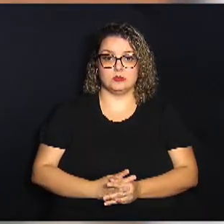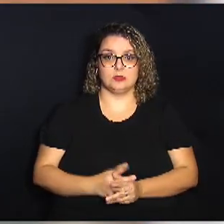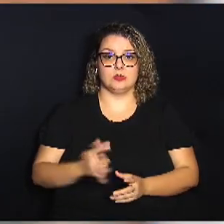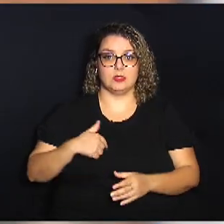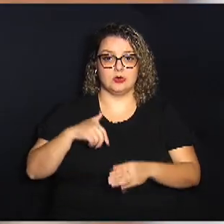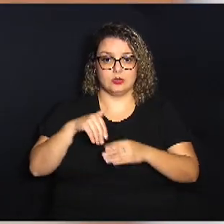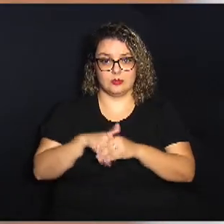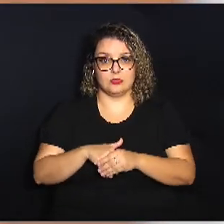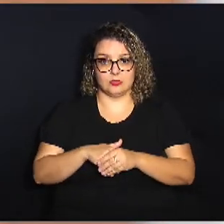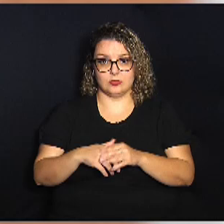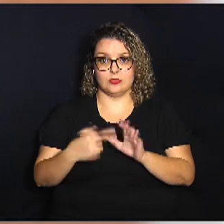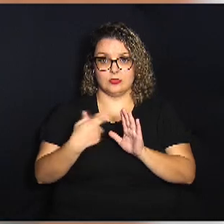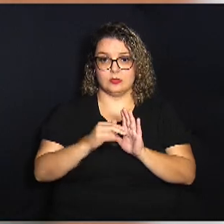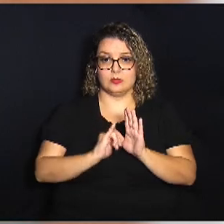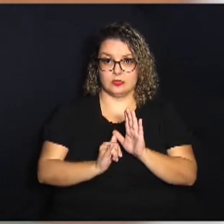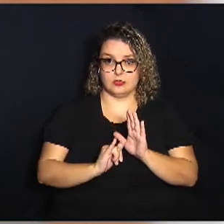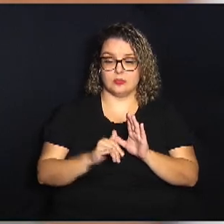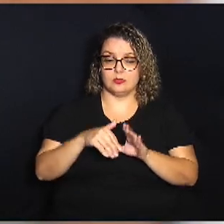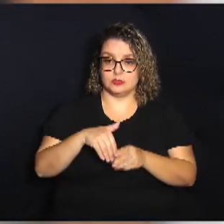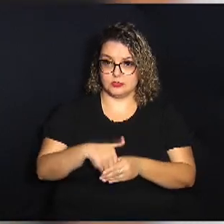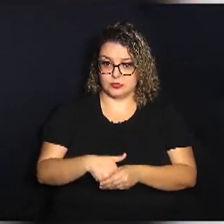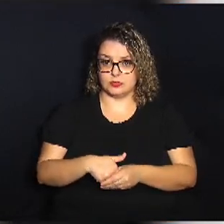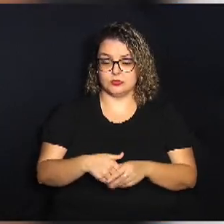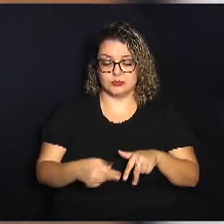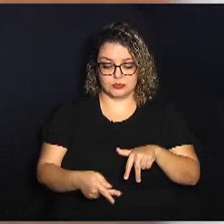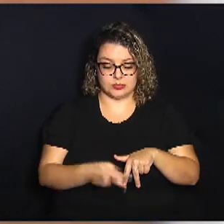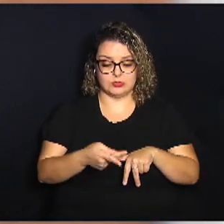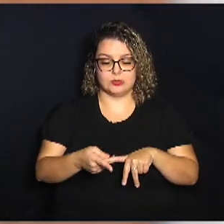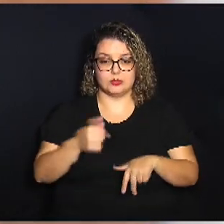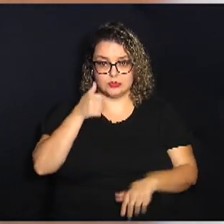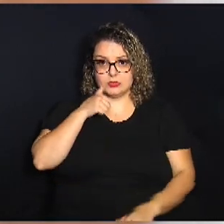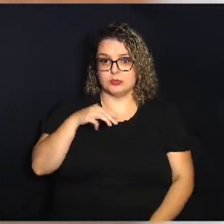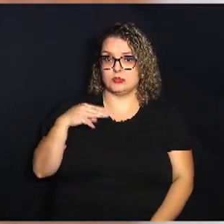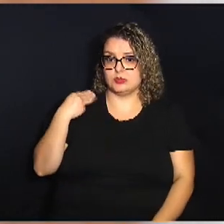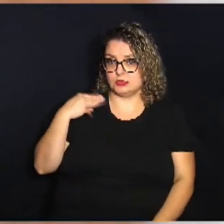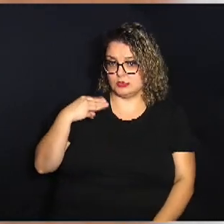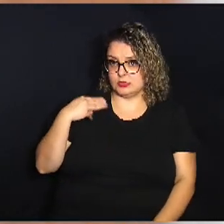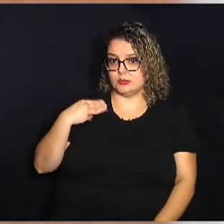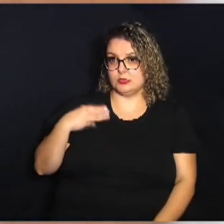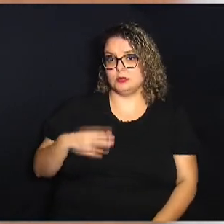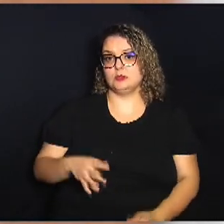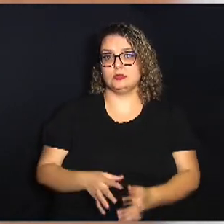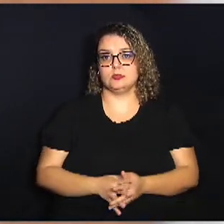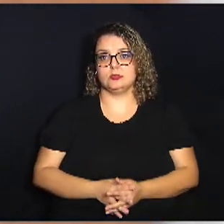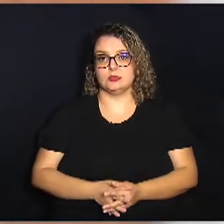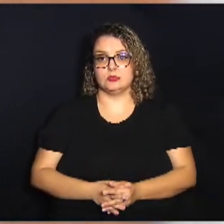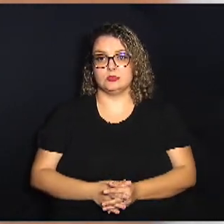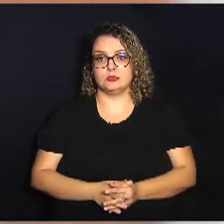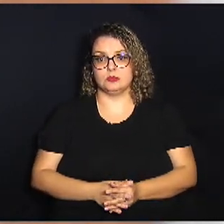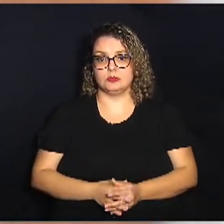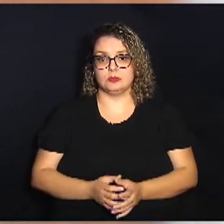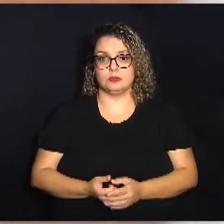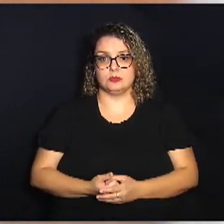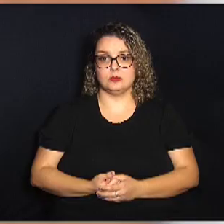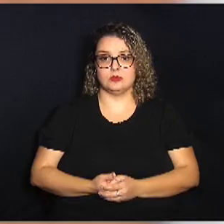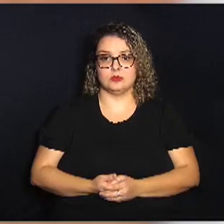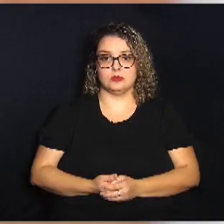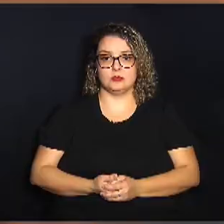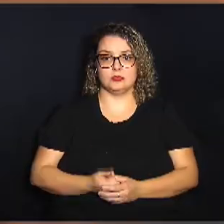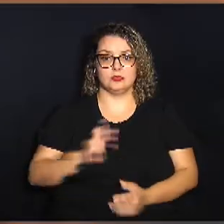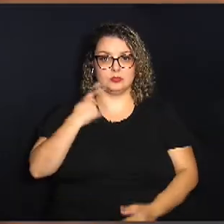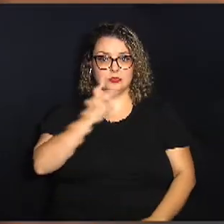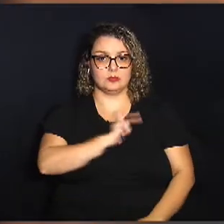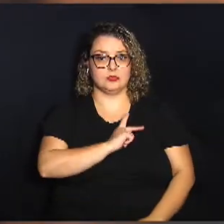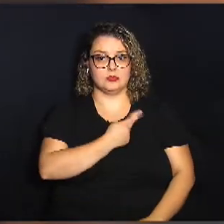o voto e o parecer da vereadora Mariana Conte vereador Paulo